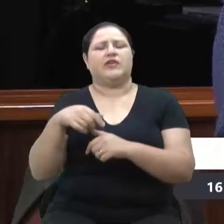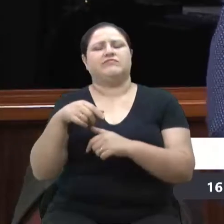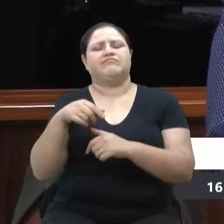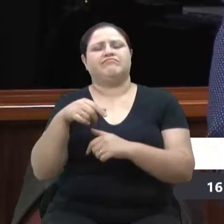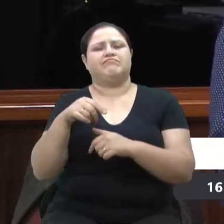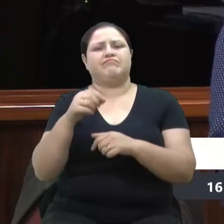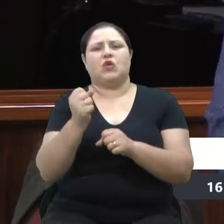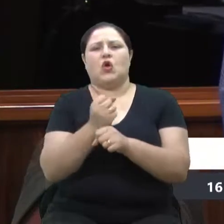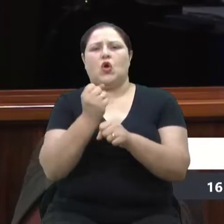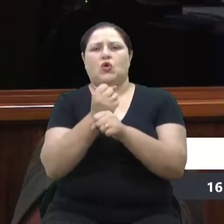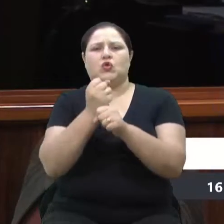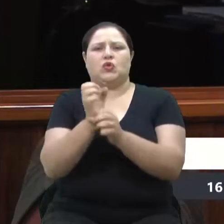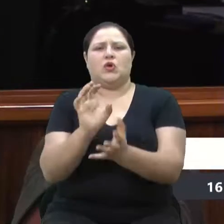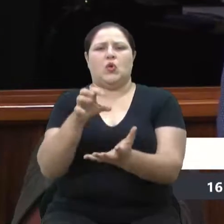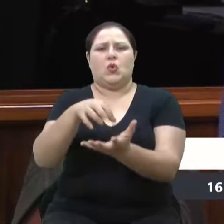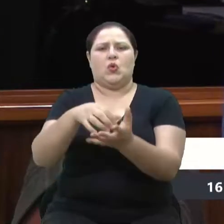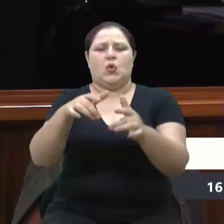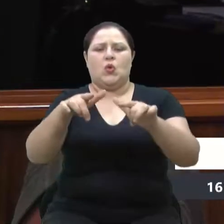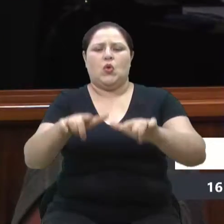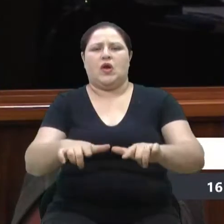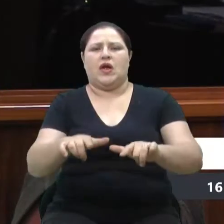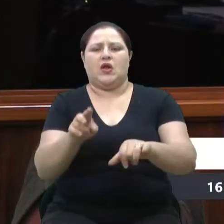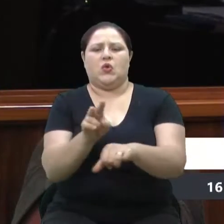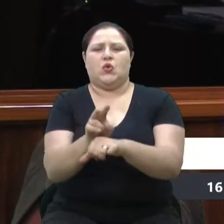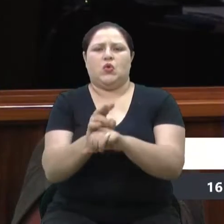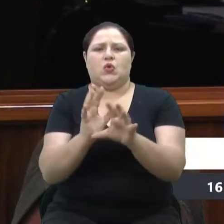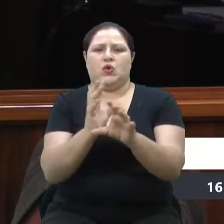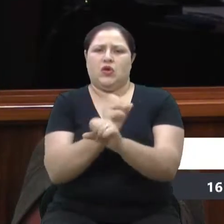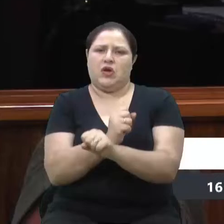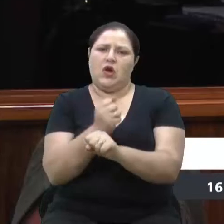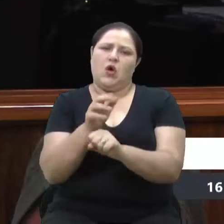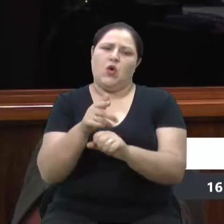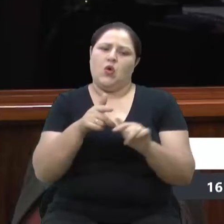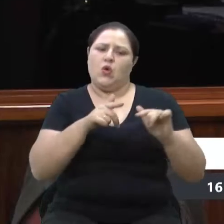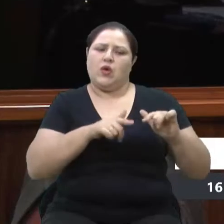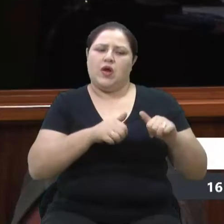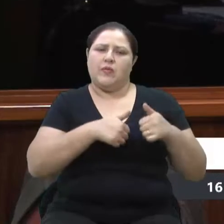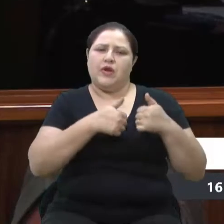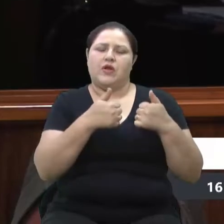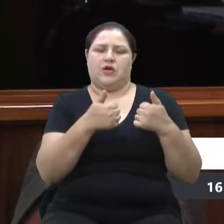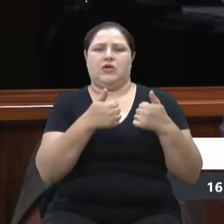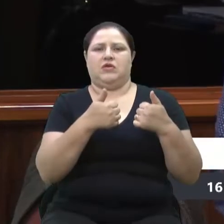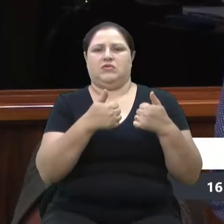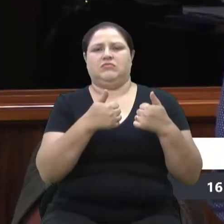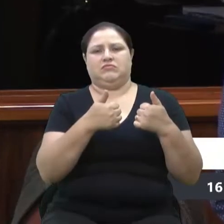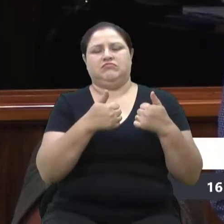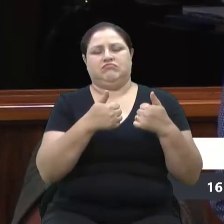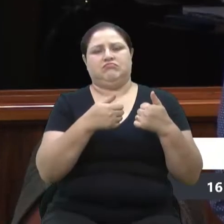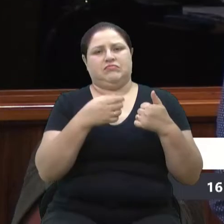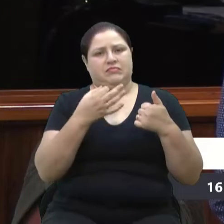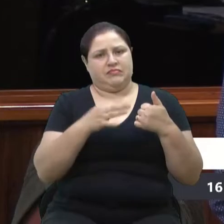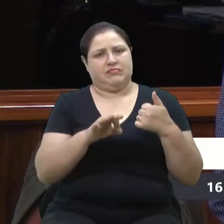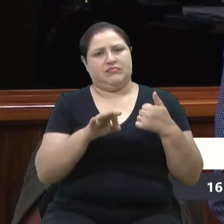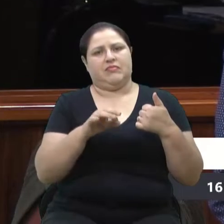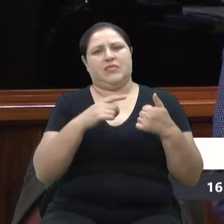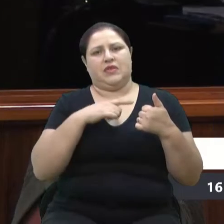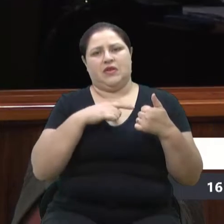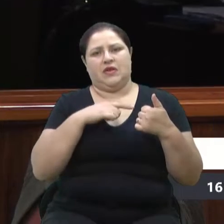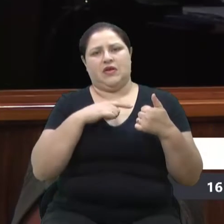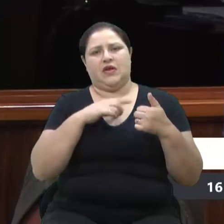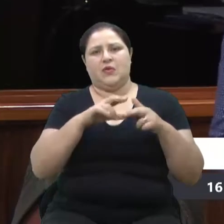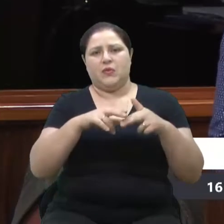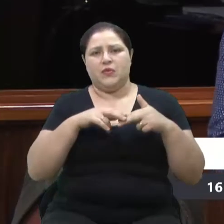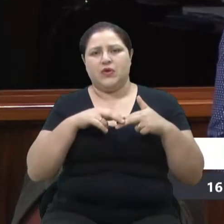animal, ou no local mais adequado, ela é indiscutível. Muito em razão do governo que foi citado aqui, do governo